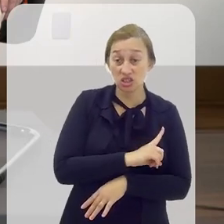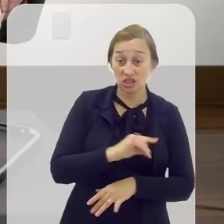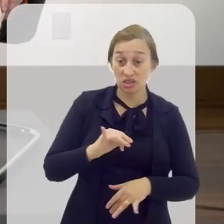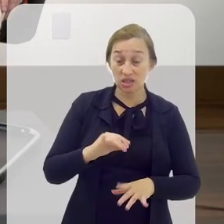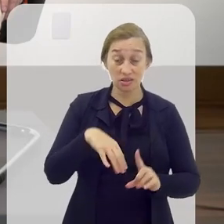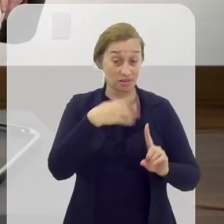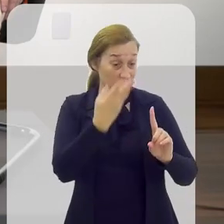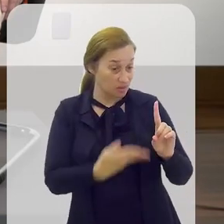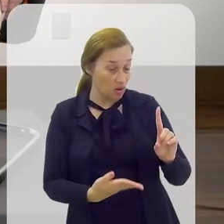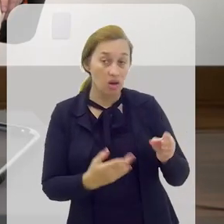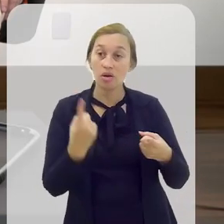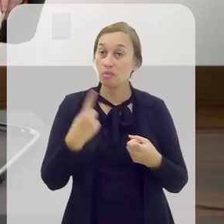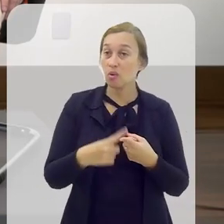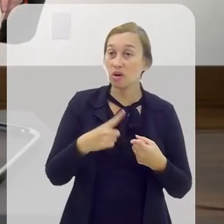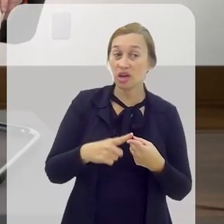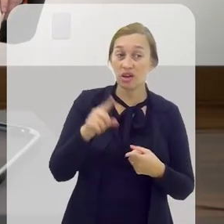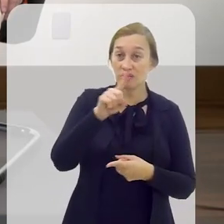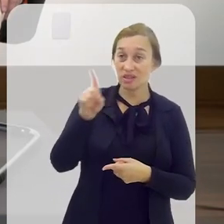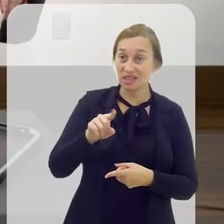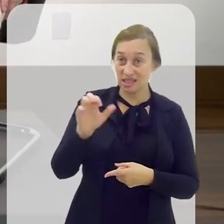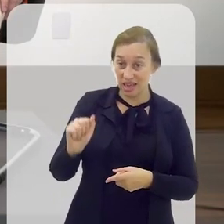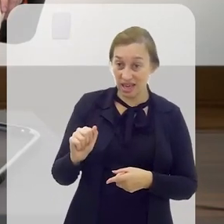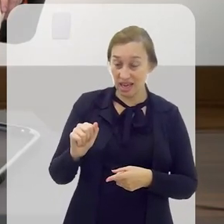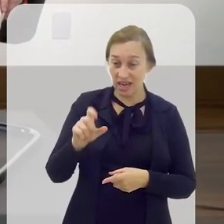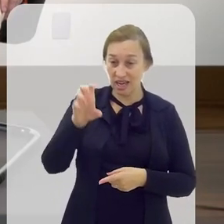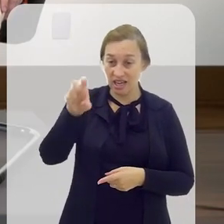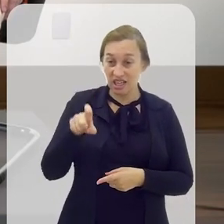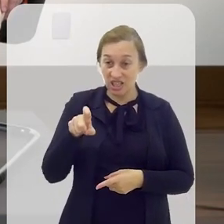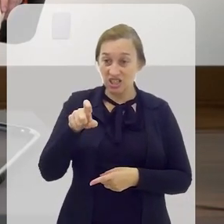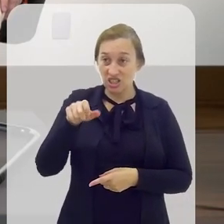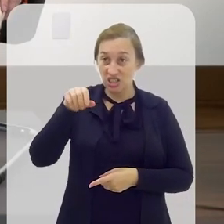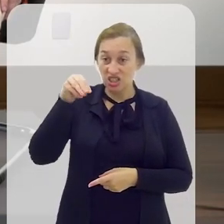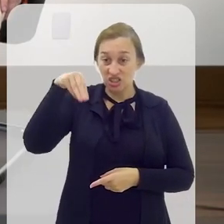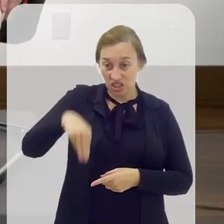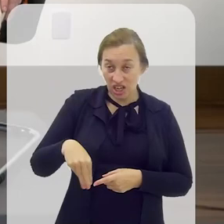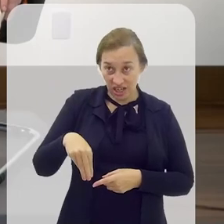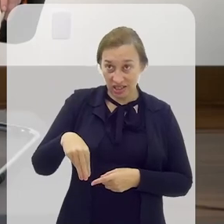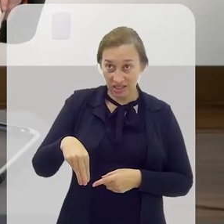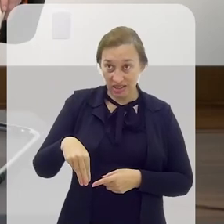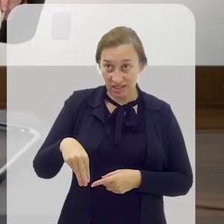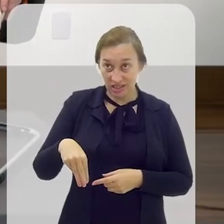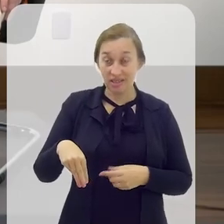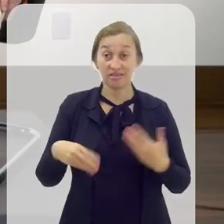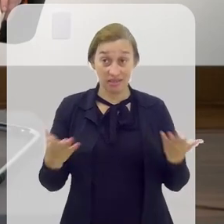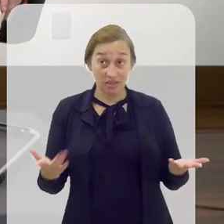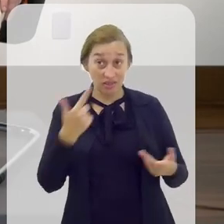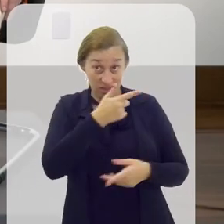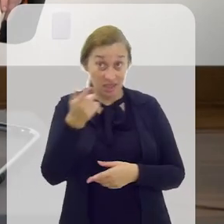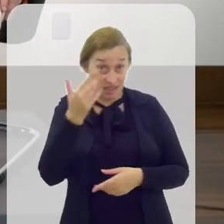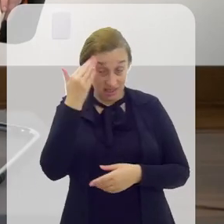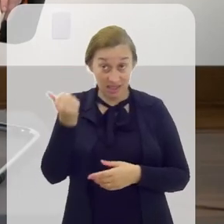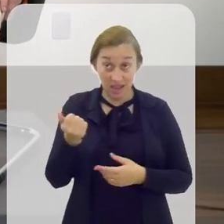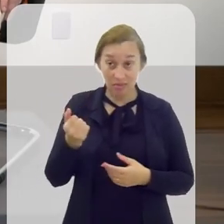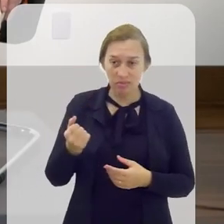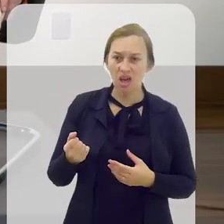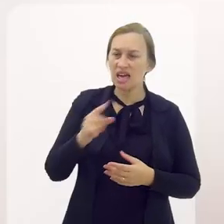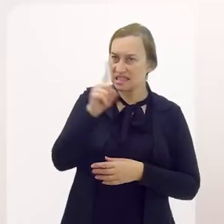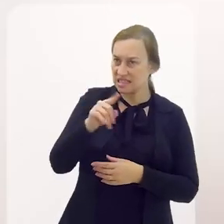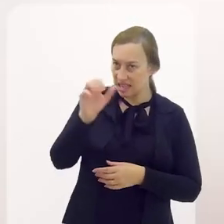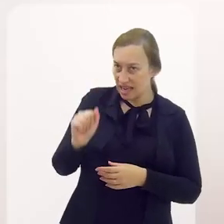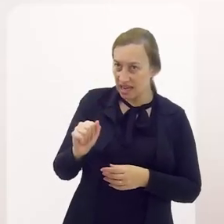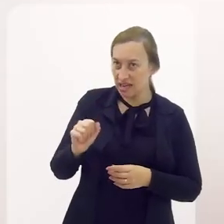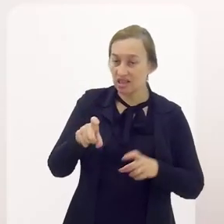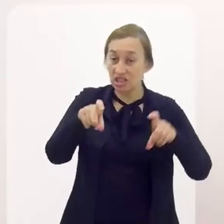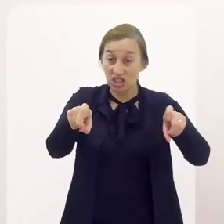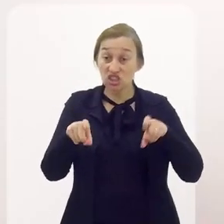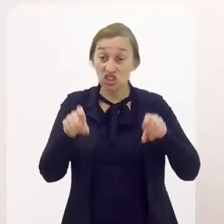Caxias se sente honrado. Exatamente. Porque o Zeca xerém Caxias. Sim. Para quem não sabe. Ah, mas e